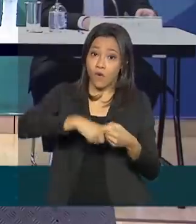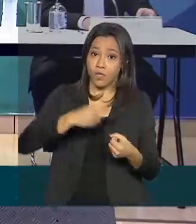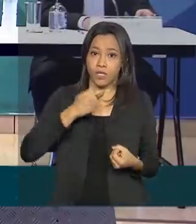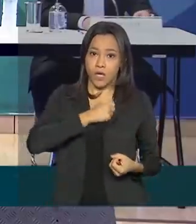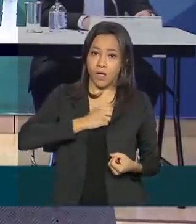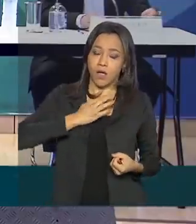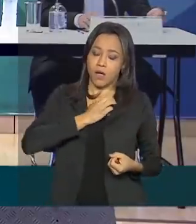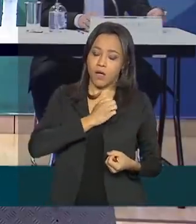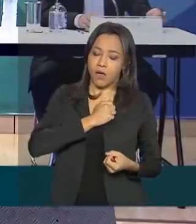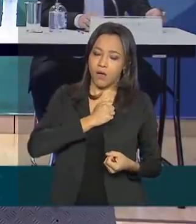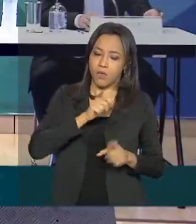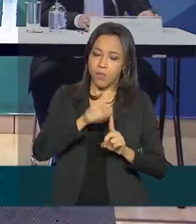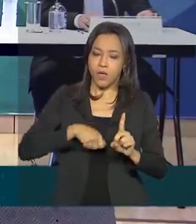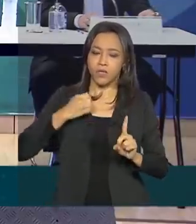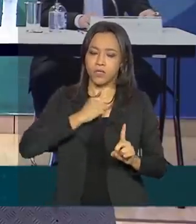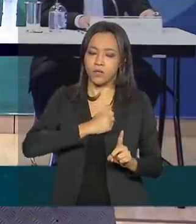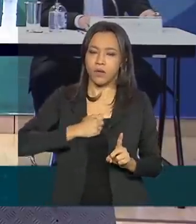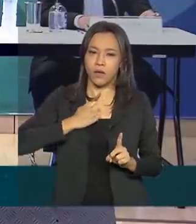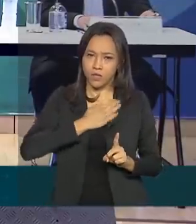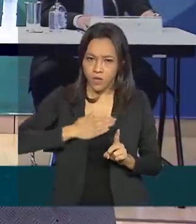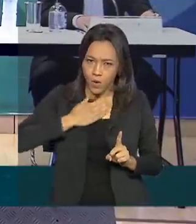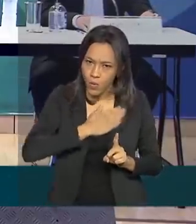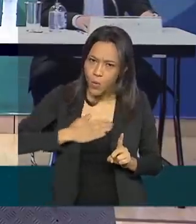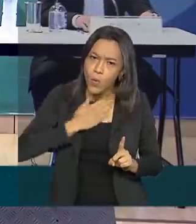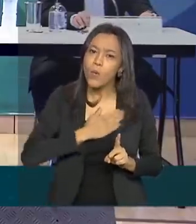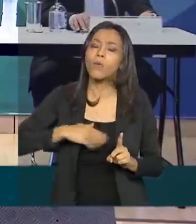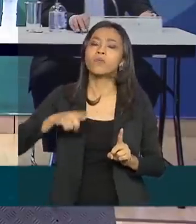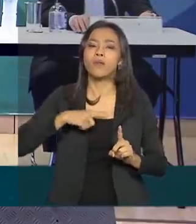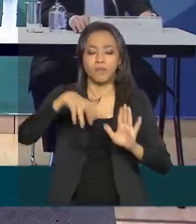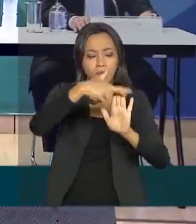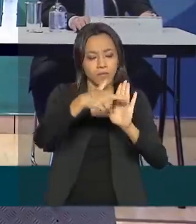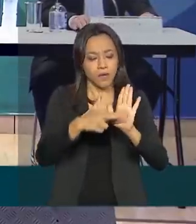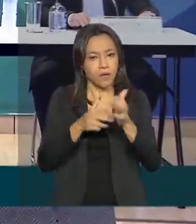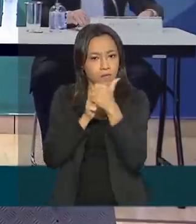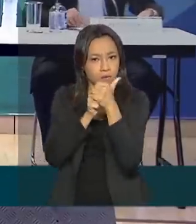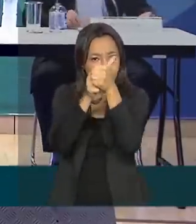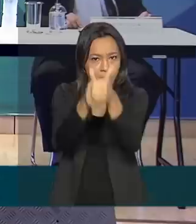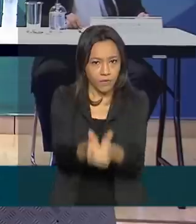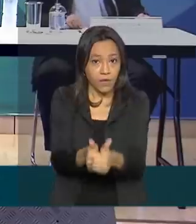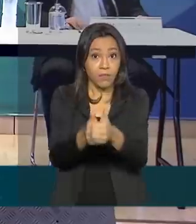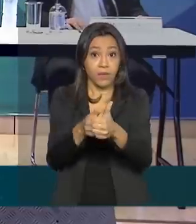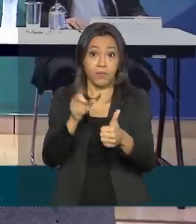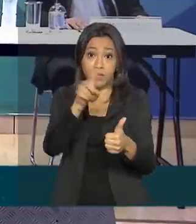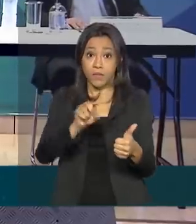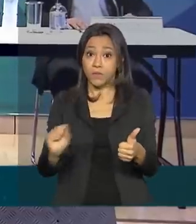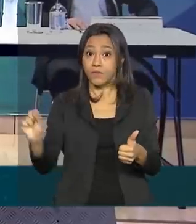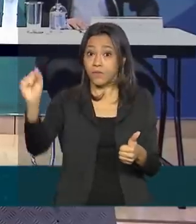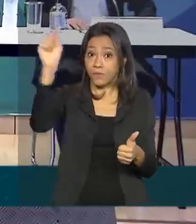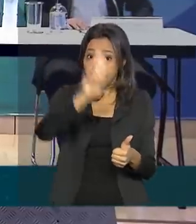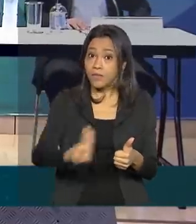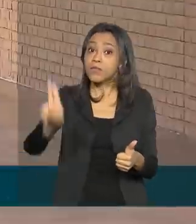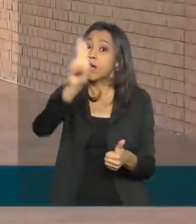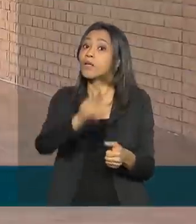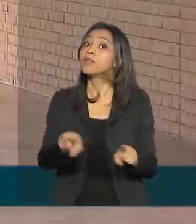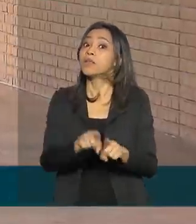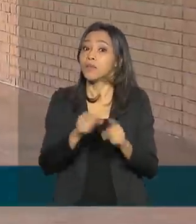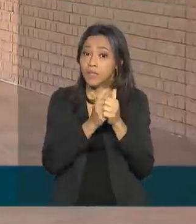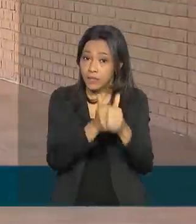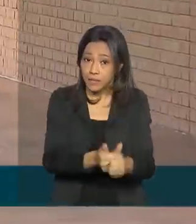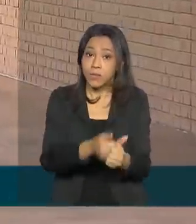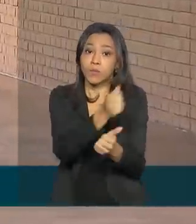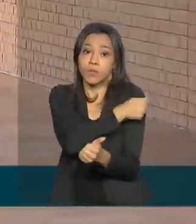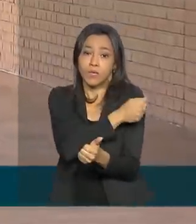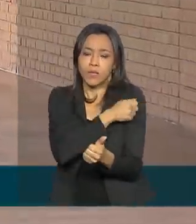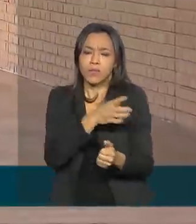foi divulgado um protocolo de biossegurança a ser seguido pelas instituições e universidades e também pelos alunos. São